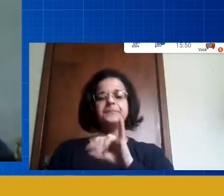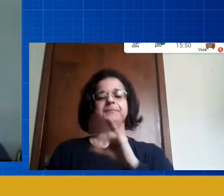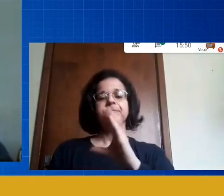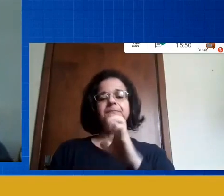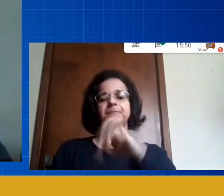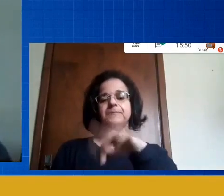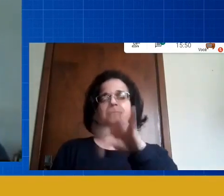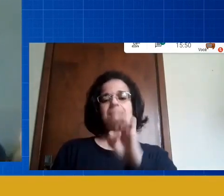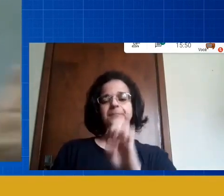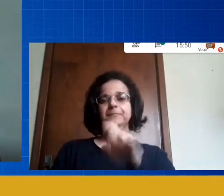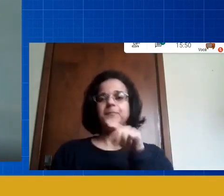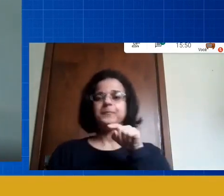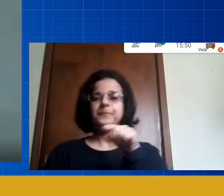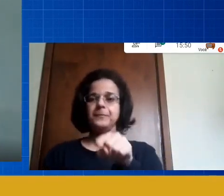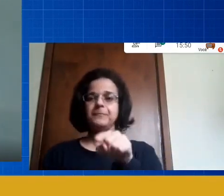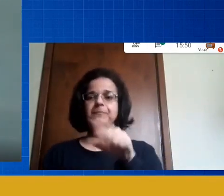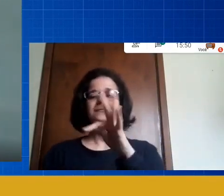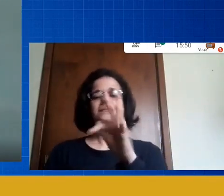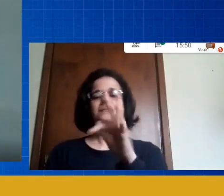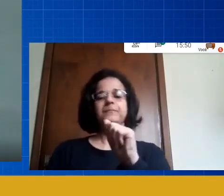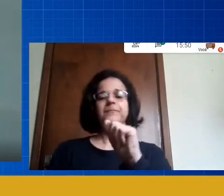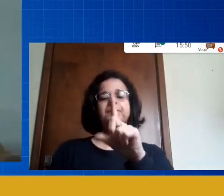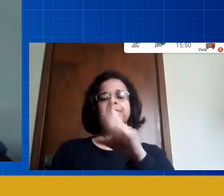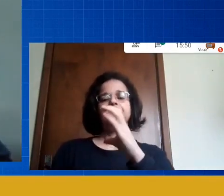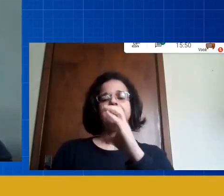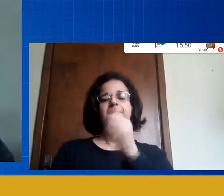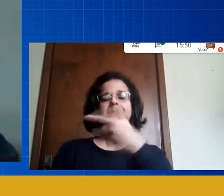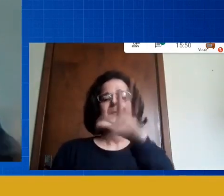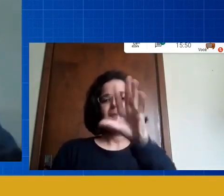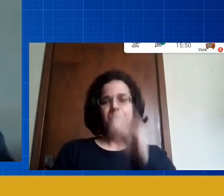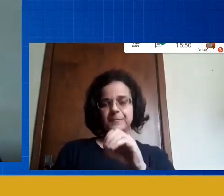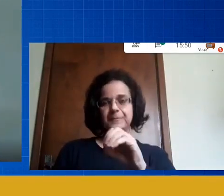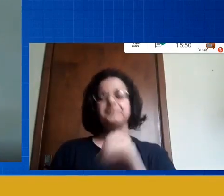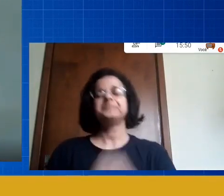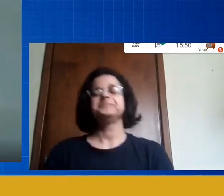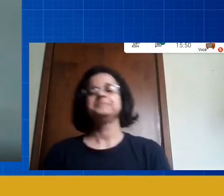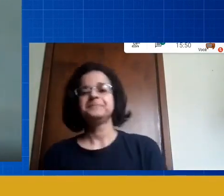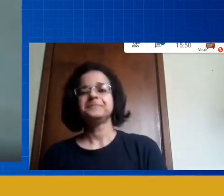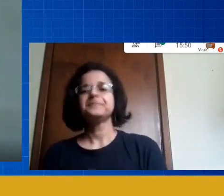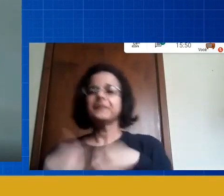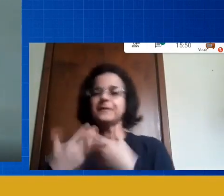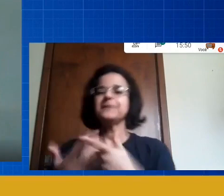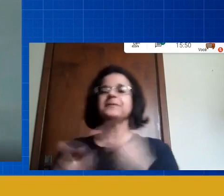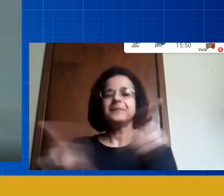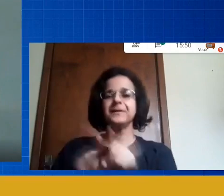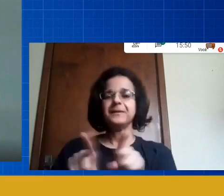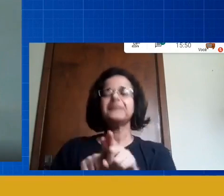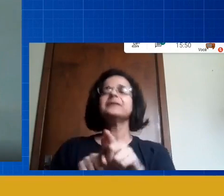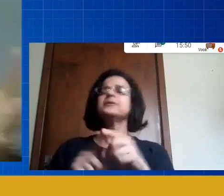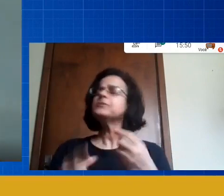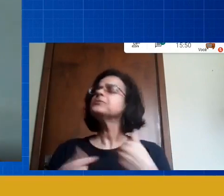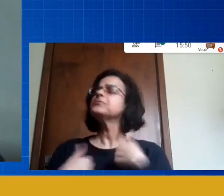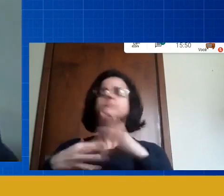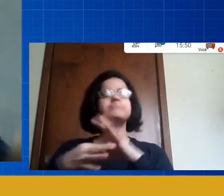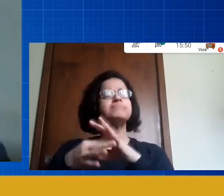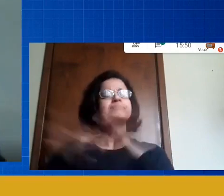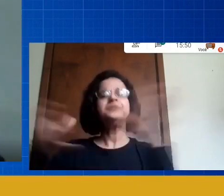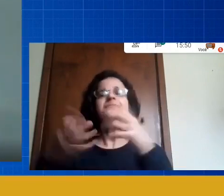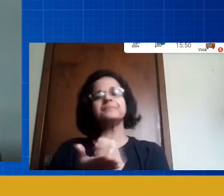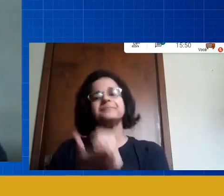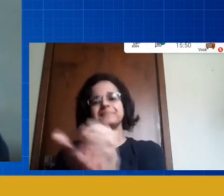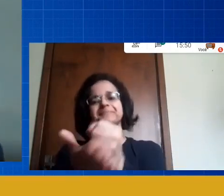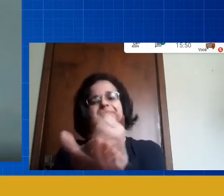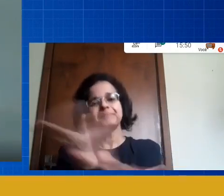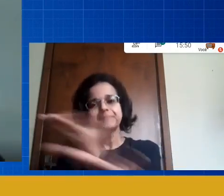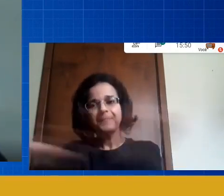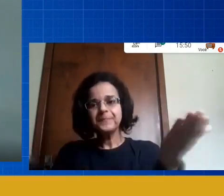tem o site lá palestrante vicentefalcão.com.br estou à disposição para ajudar e contribuir